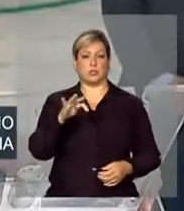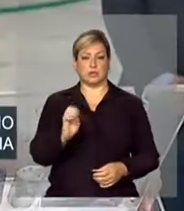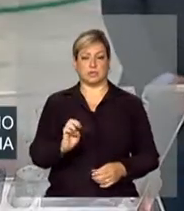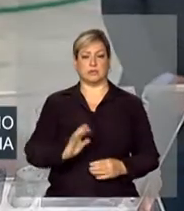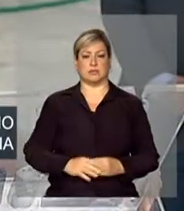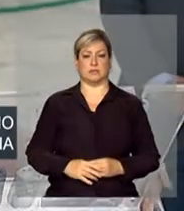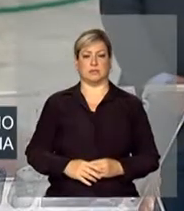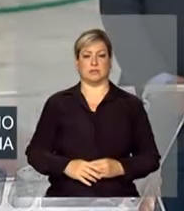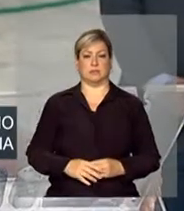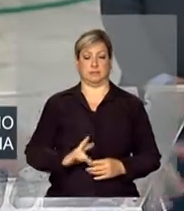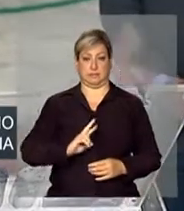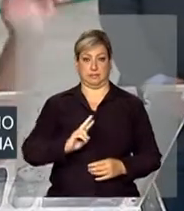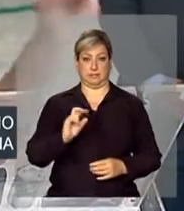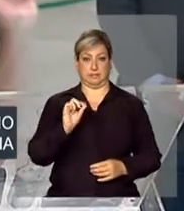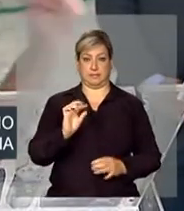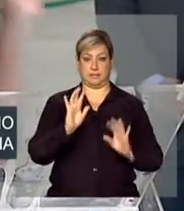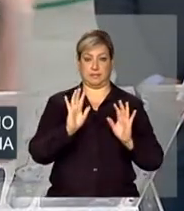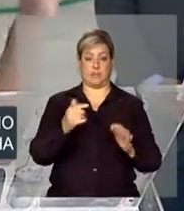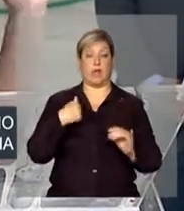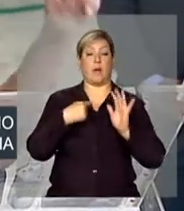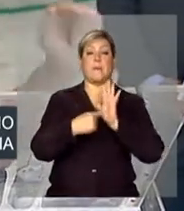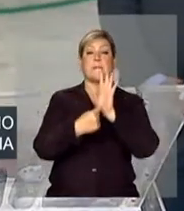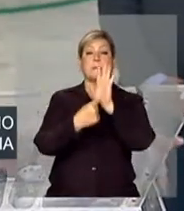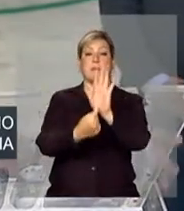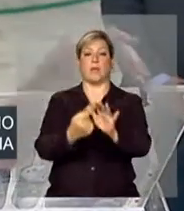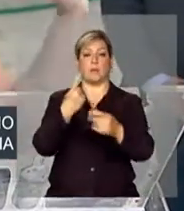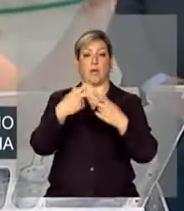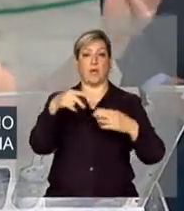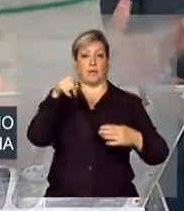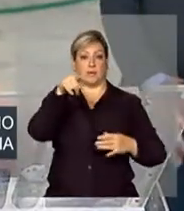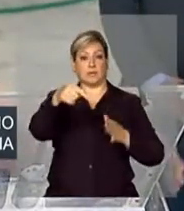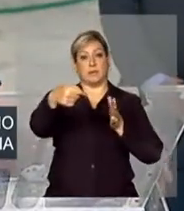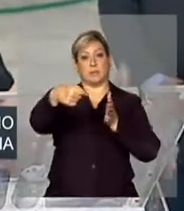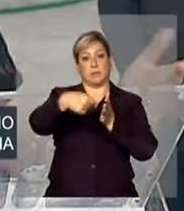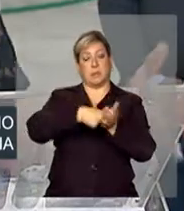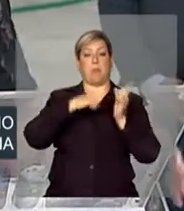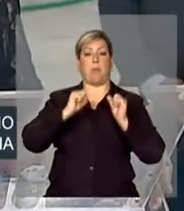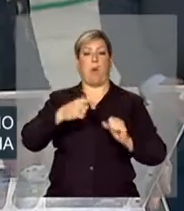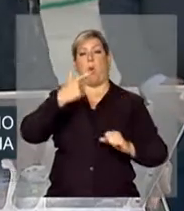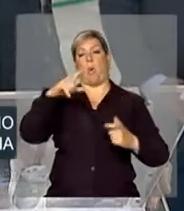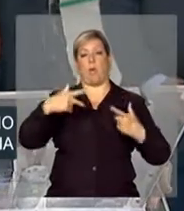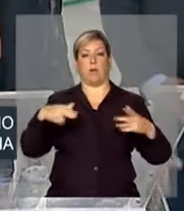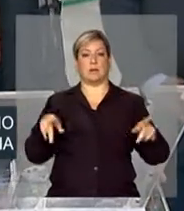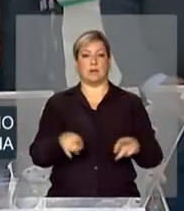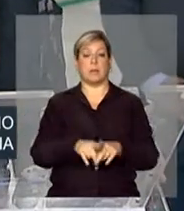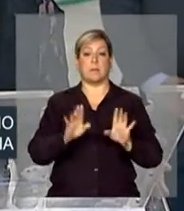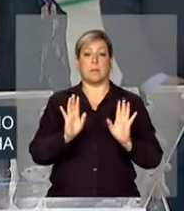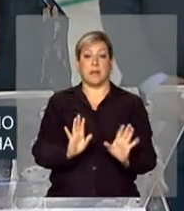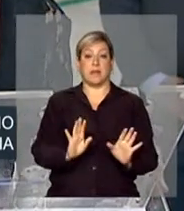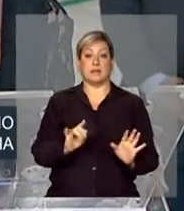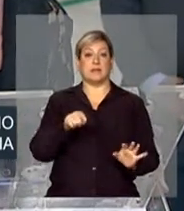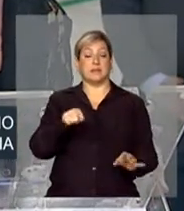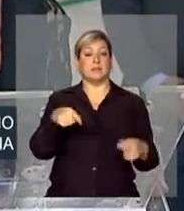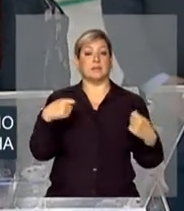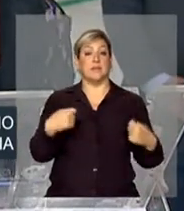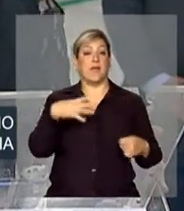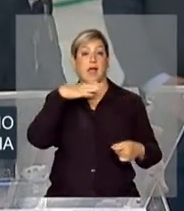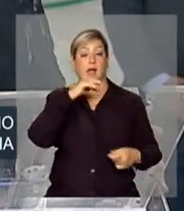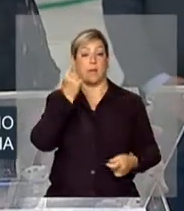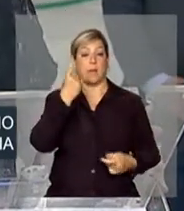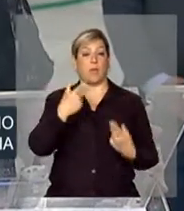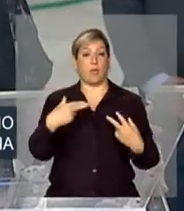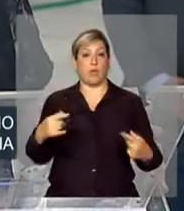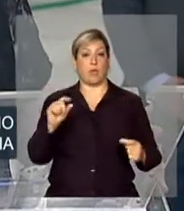deixa eu te mostrar uma coisa, eu acho que a tua pergunta, você pode perguntar outras coisas também, mas ela deveria levar em consideração o seguinte,